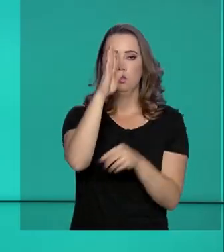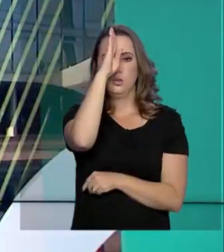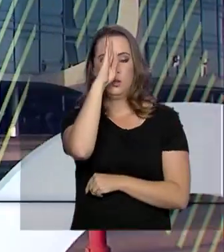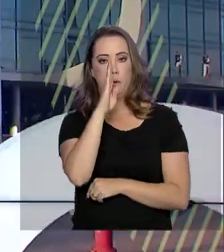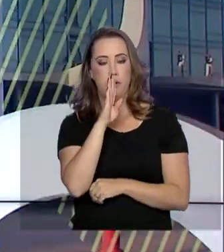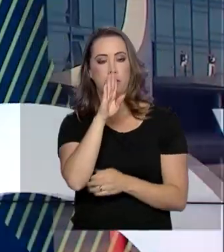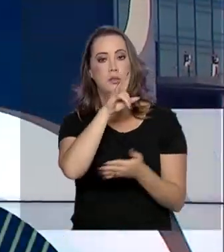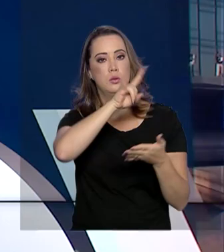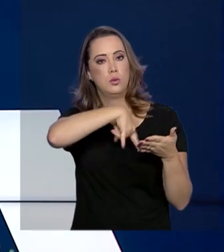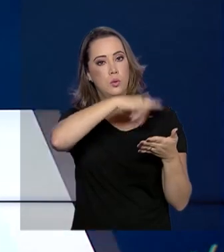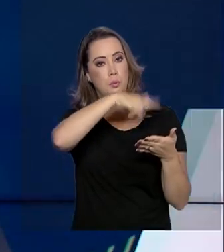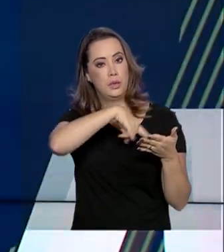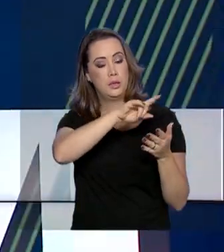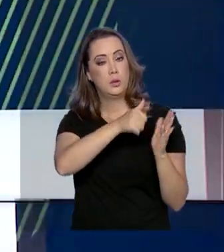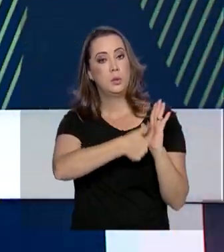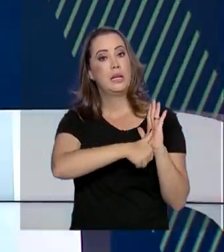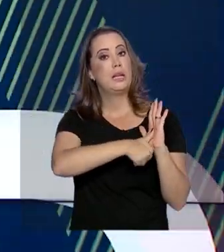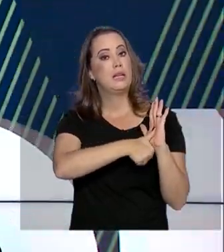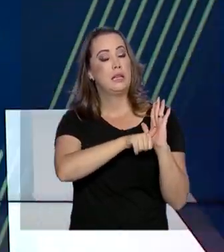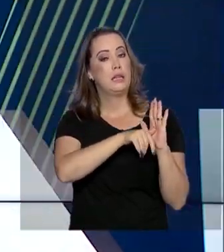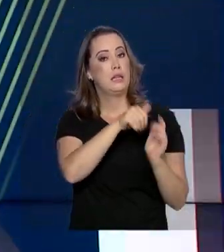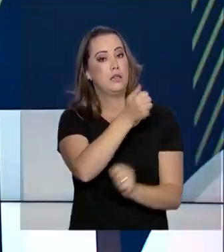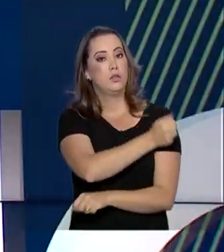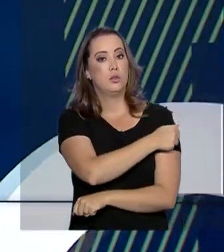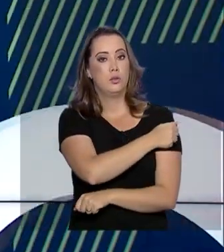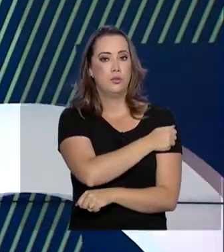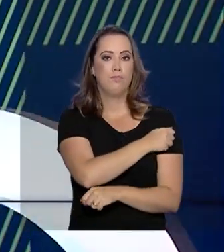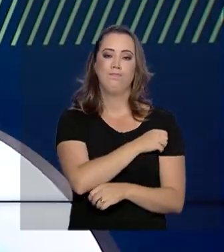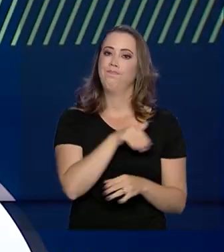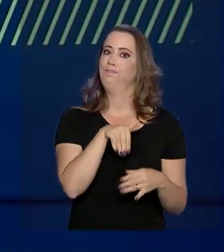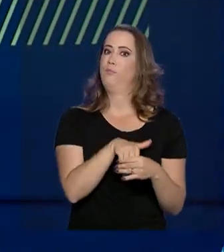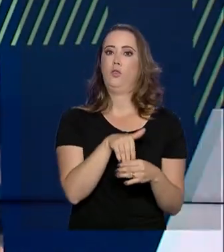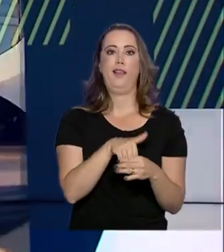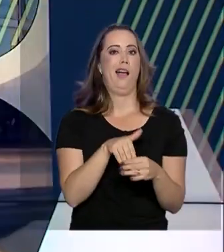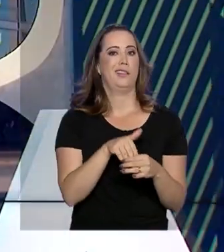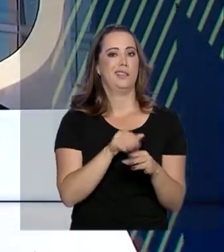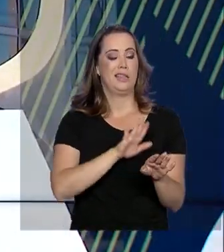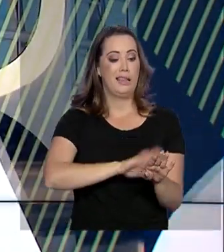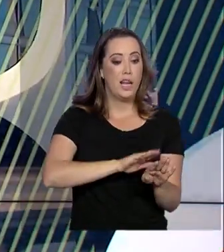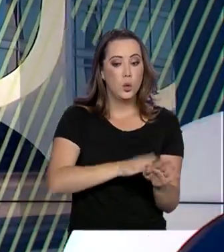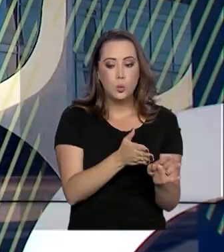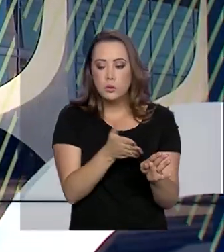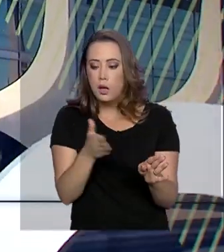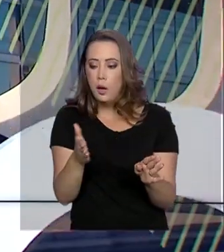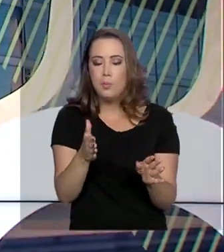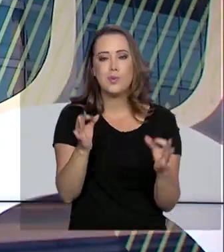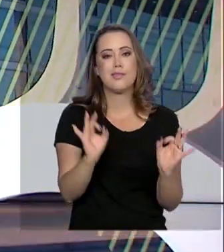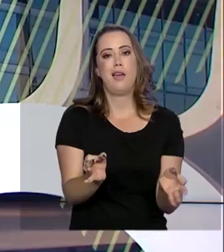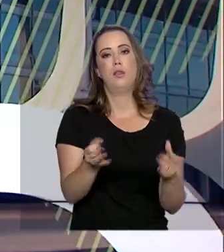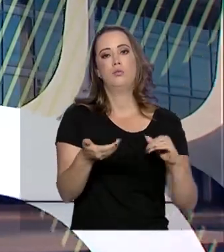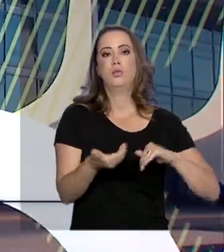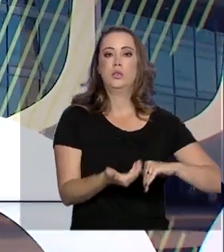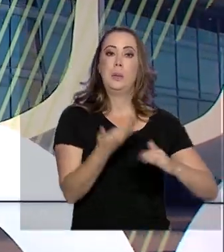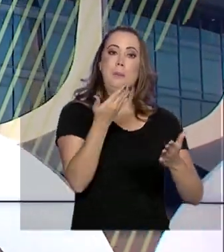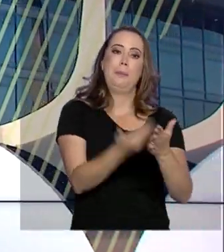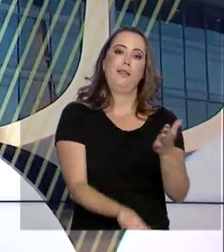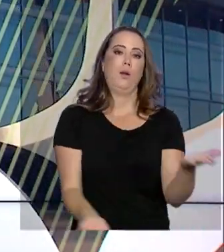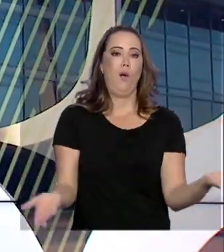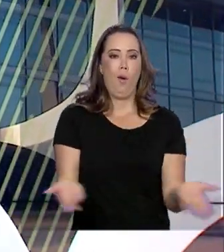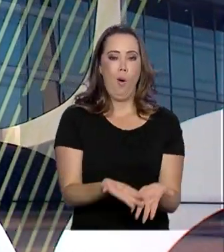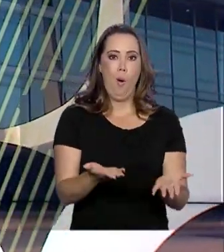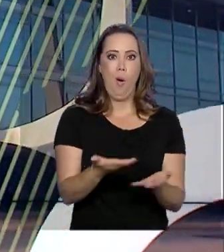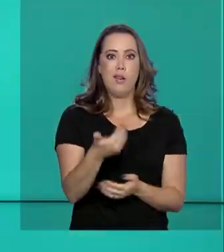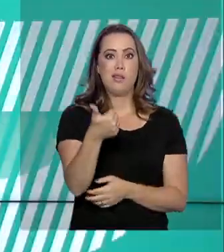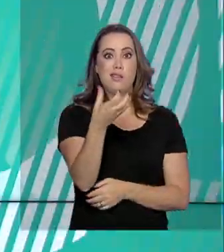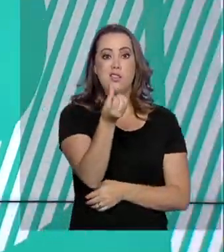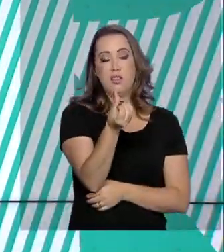gratuidade na emissão digital da carteirinha estudantil não foi votada dentro do prazo pelo Congresso Nacional e perde a validade a